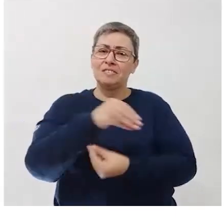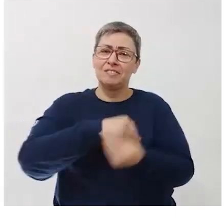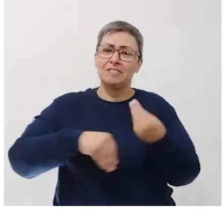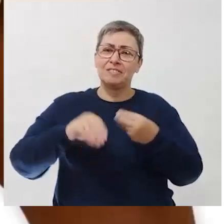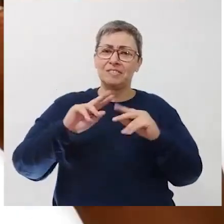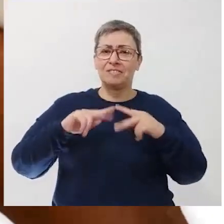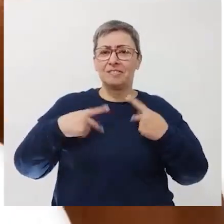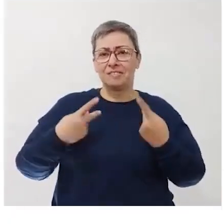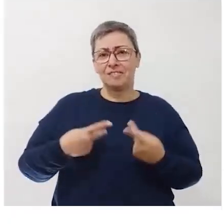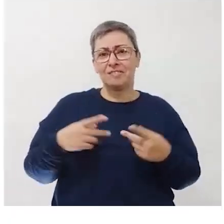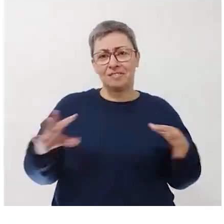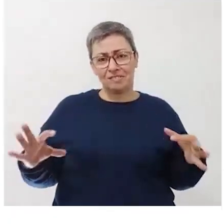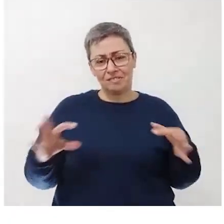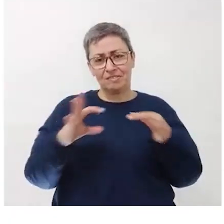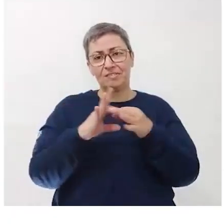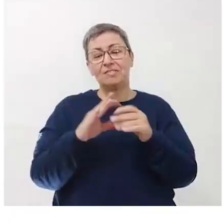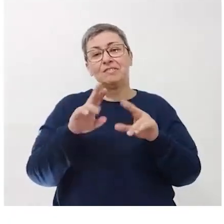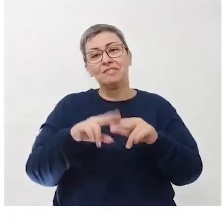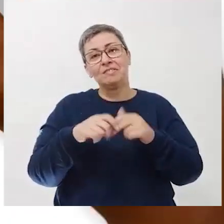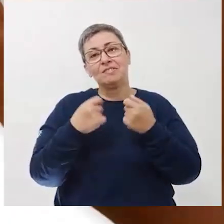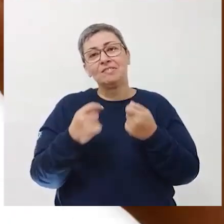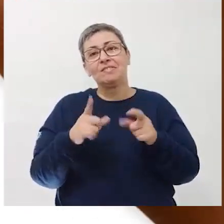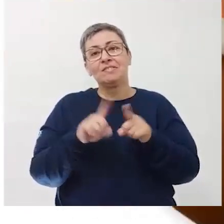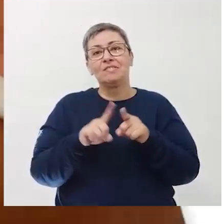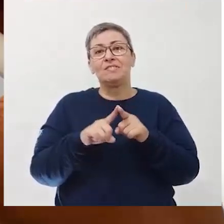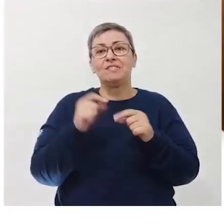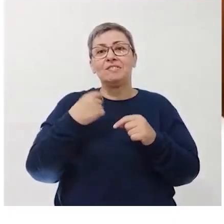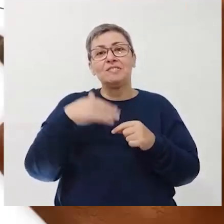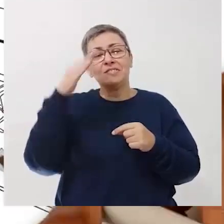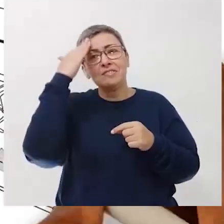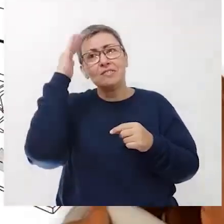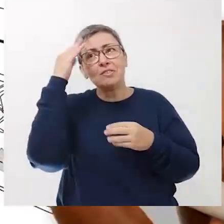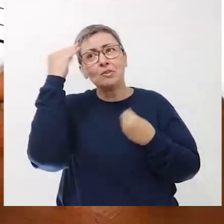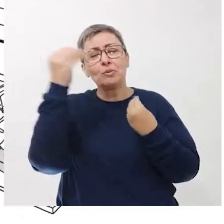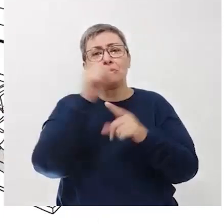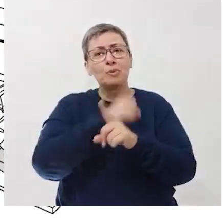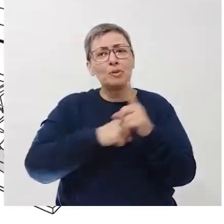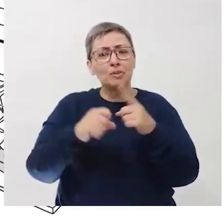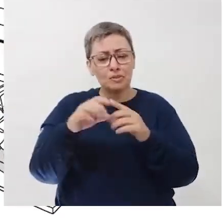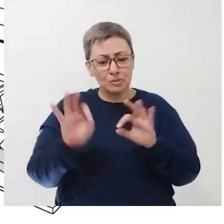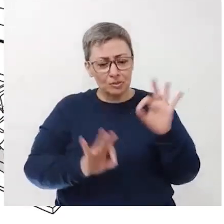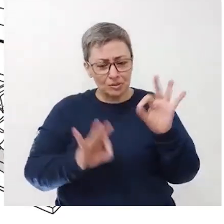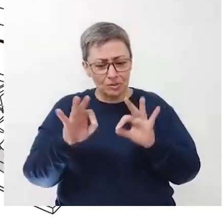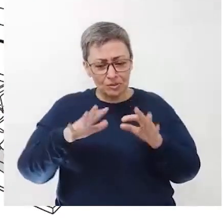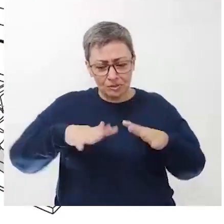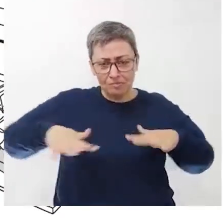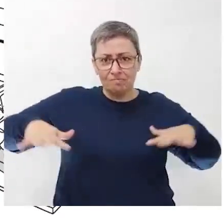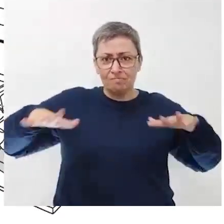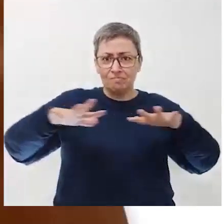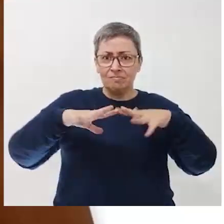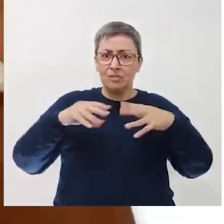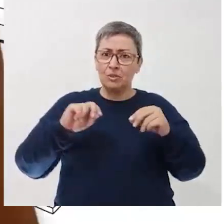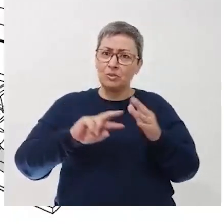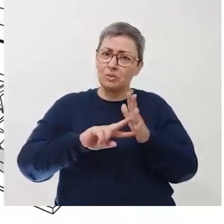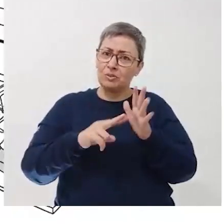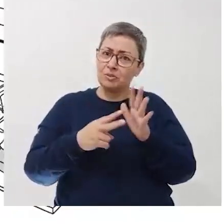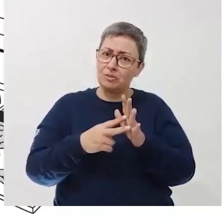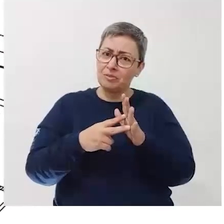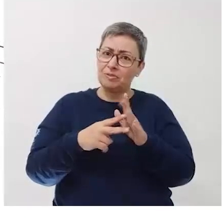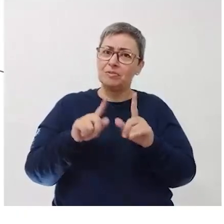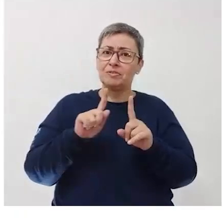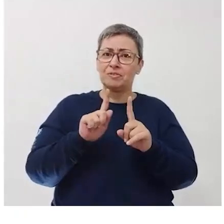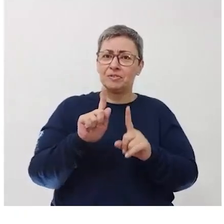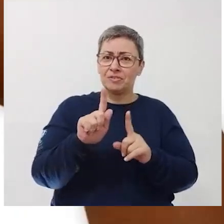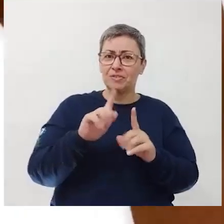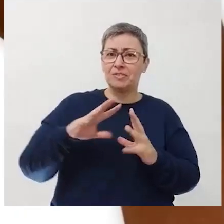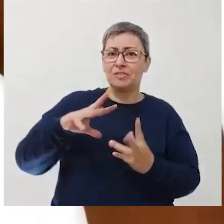tudo o que envolve o ser humano está relacionado. Por isso, ele considerava que, para entender como a sociedade se organiza no espaço físico, ou seja,